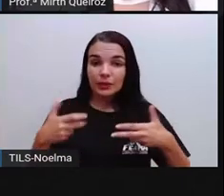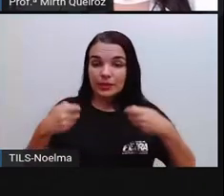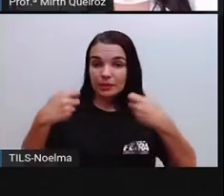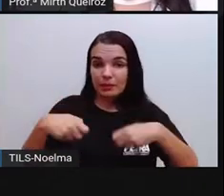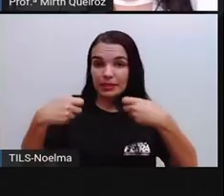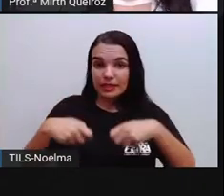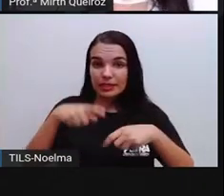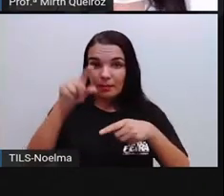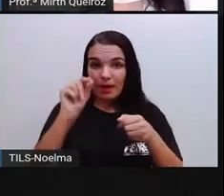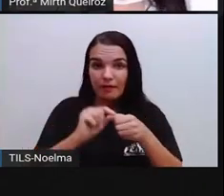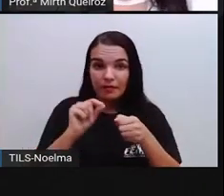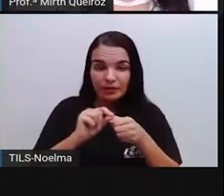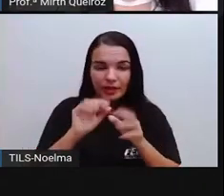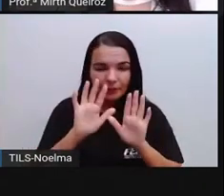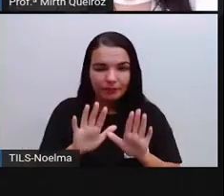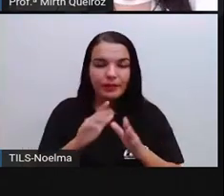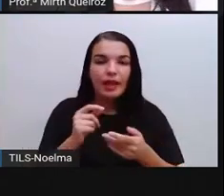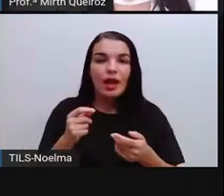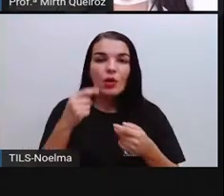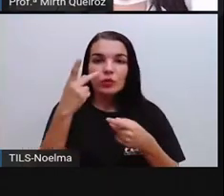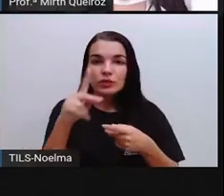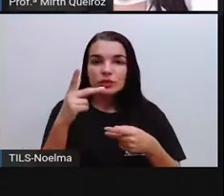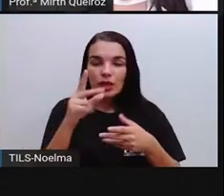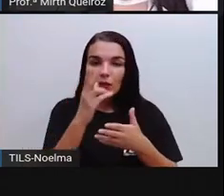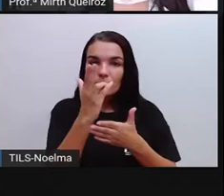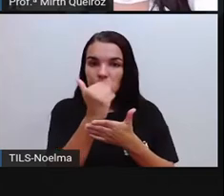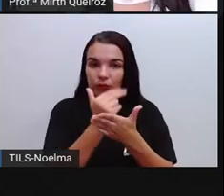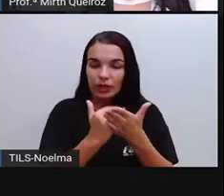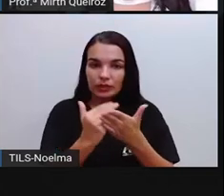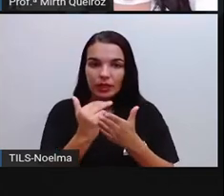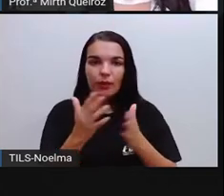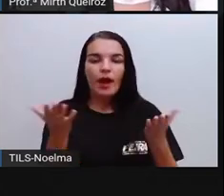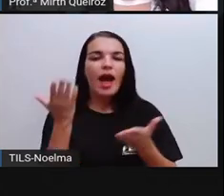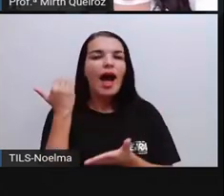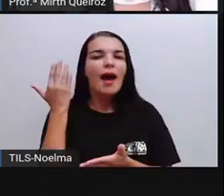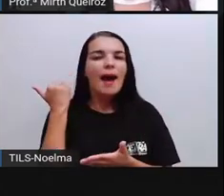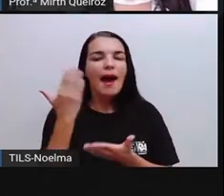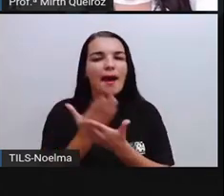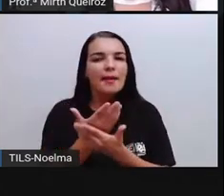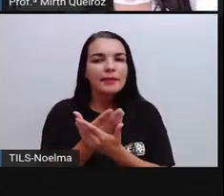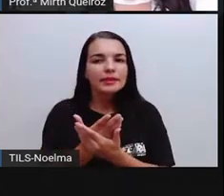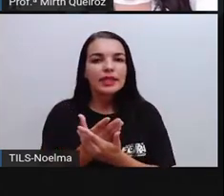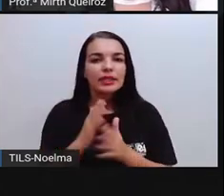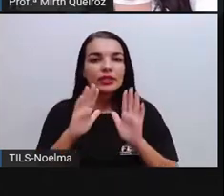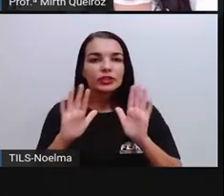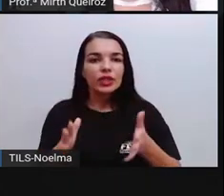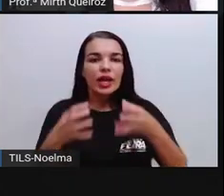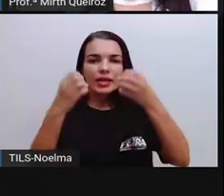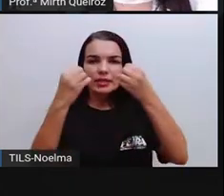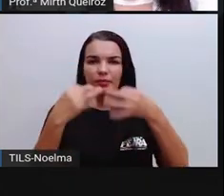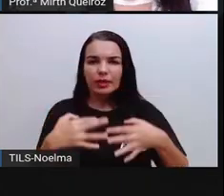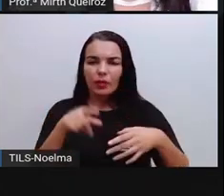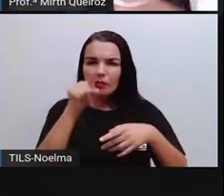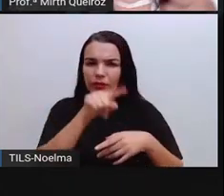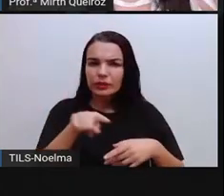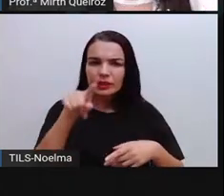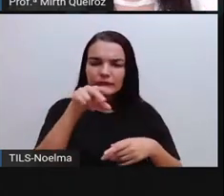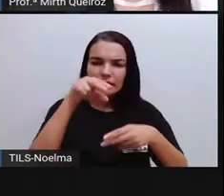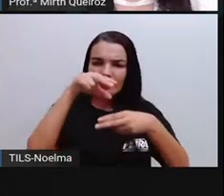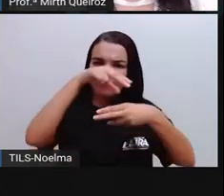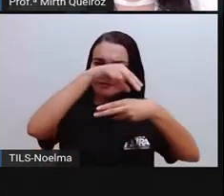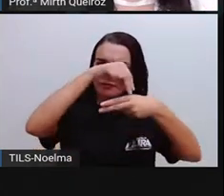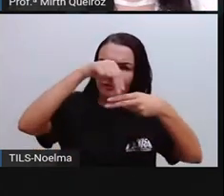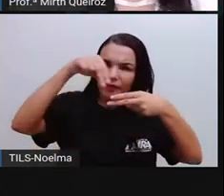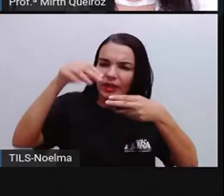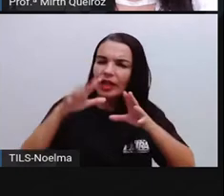são esses materiais. Na aula passada eu falei para vocês aí, para a gente produzir, né? Eu dei